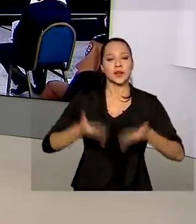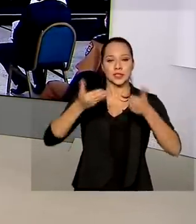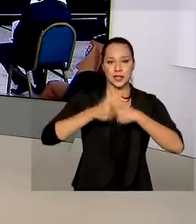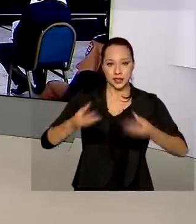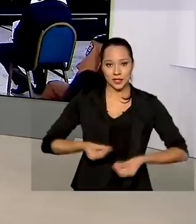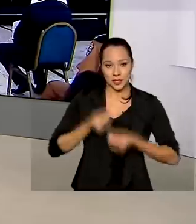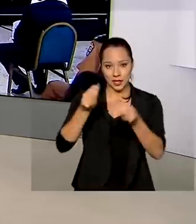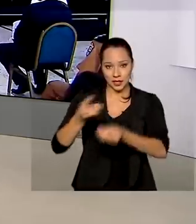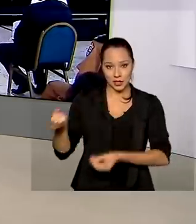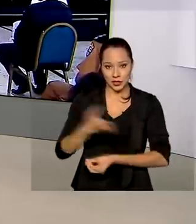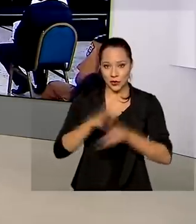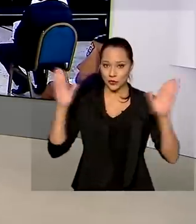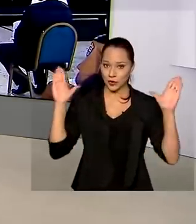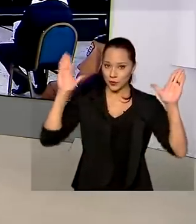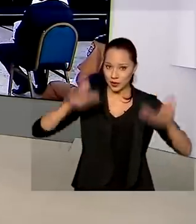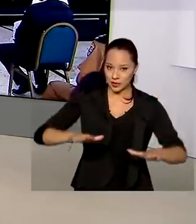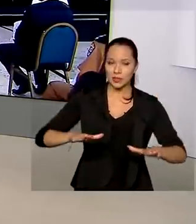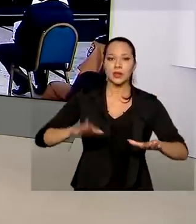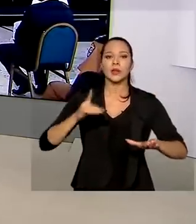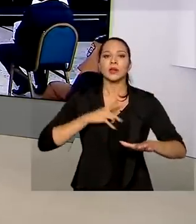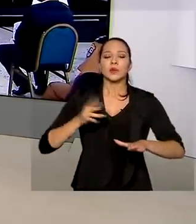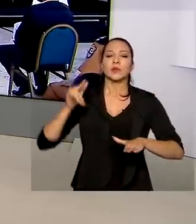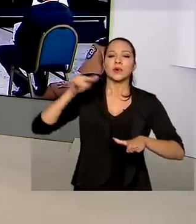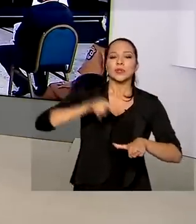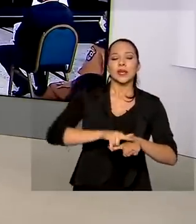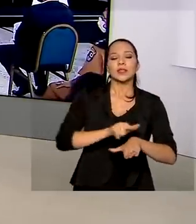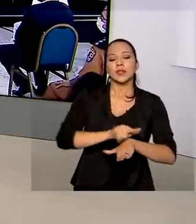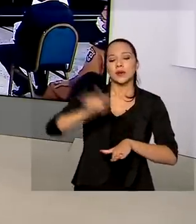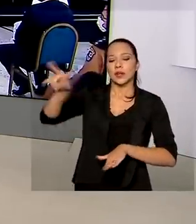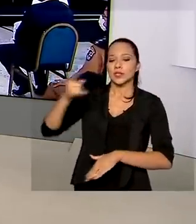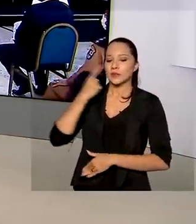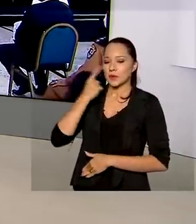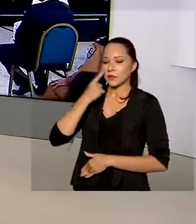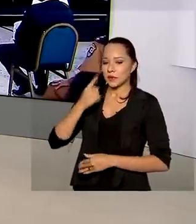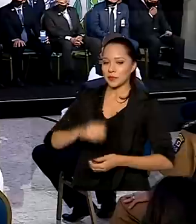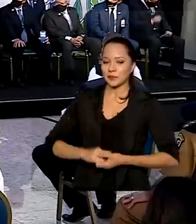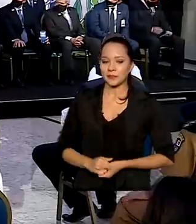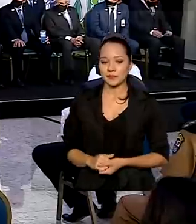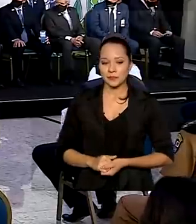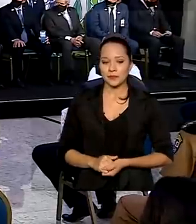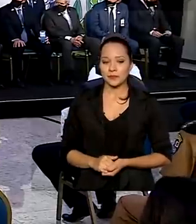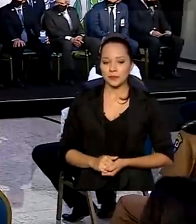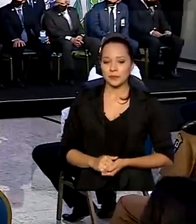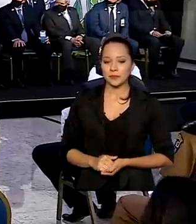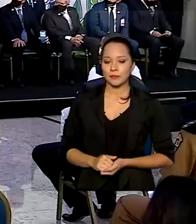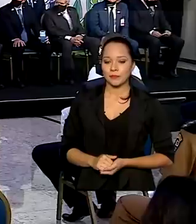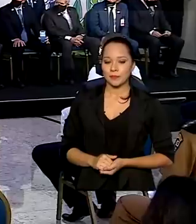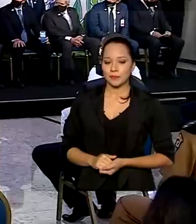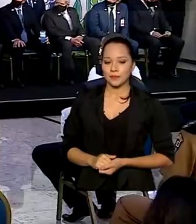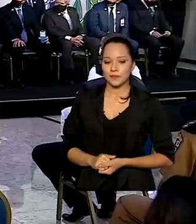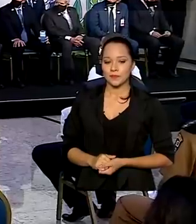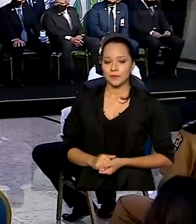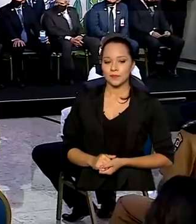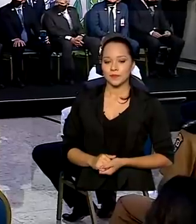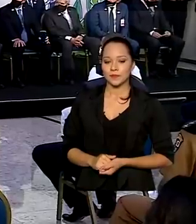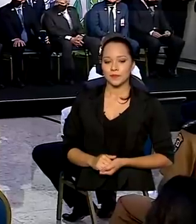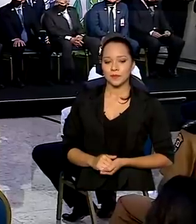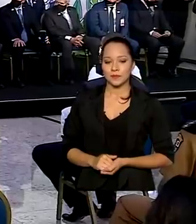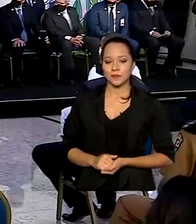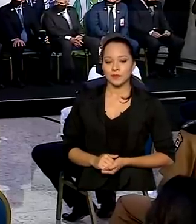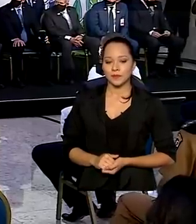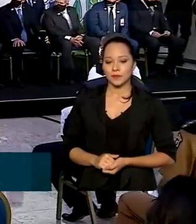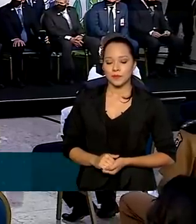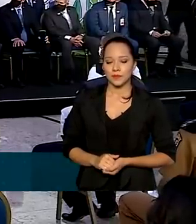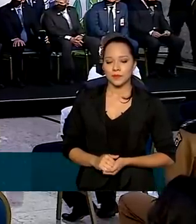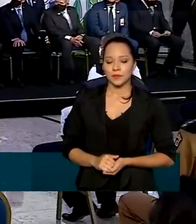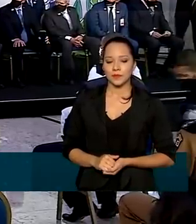de entrega da nova pista para pousos e decolagens. Acompanhe com a gente. ...infraero para que essa pista fosse tirada do